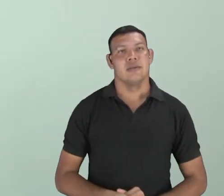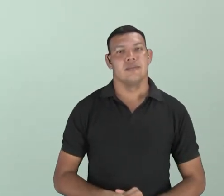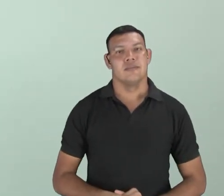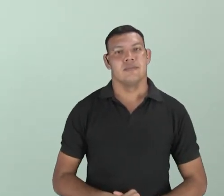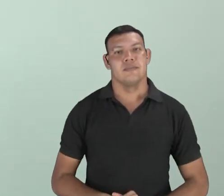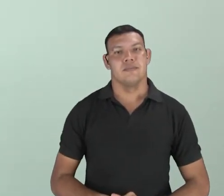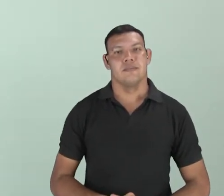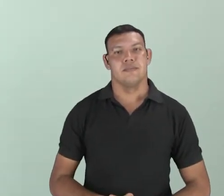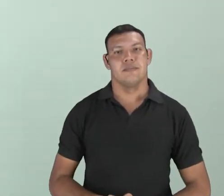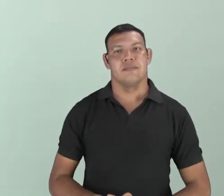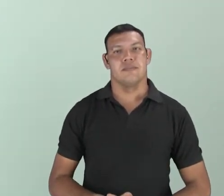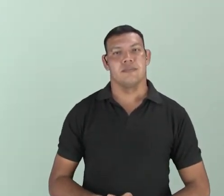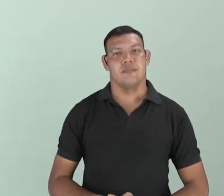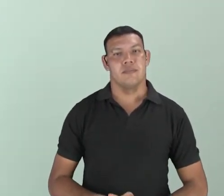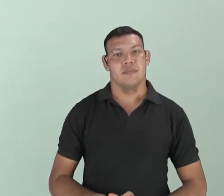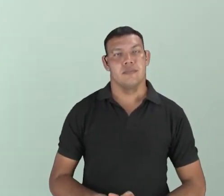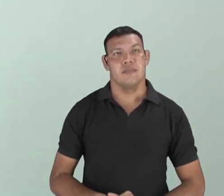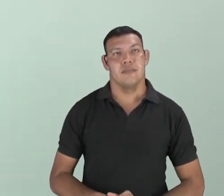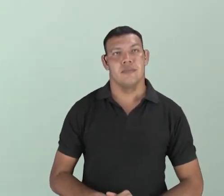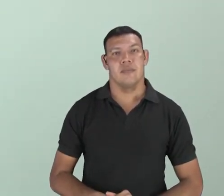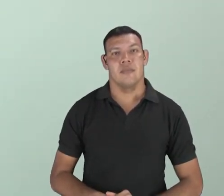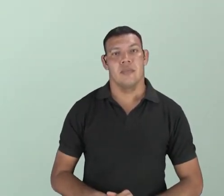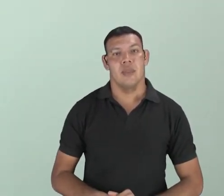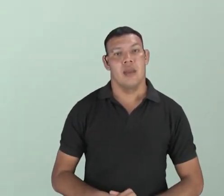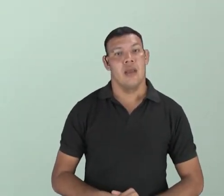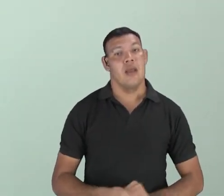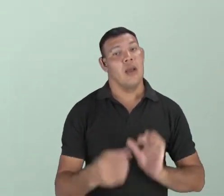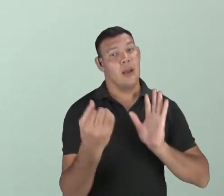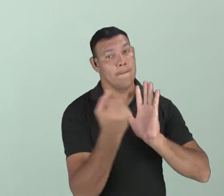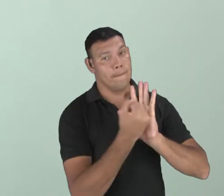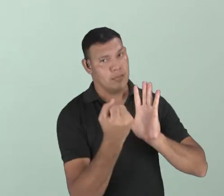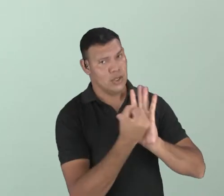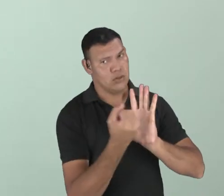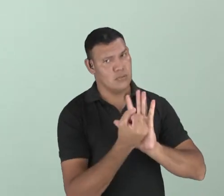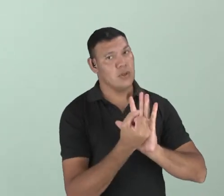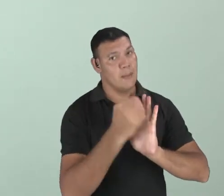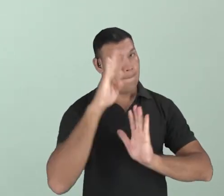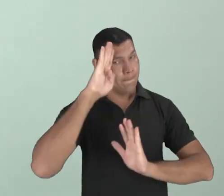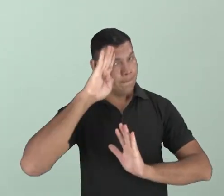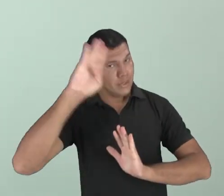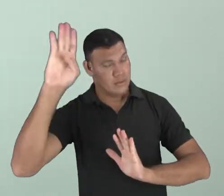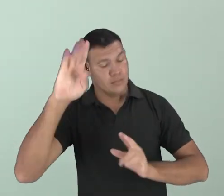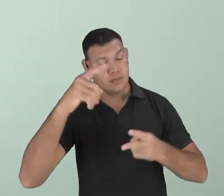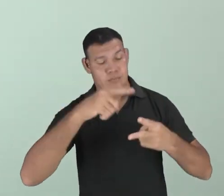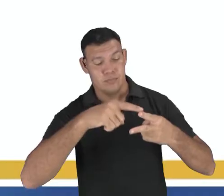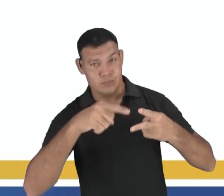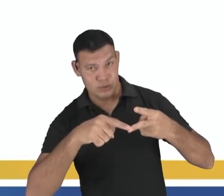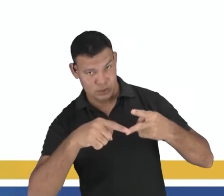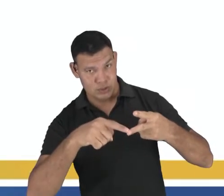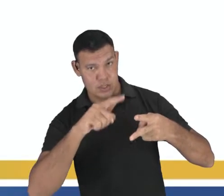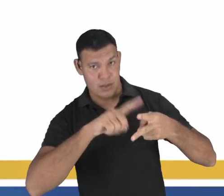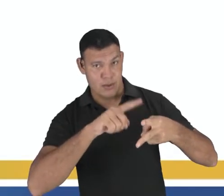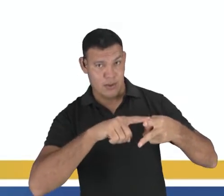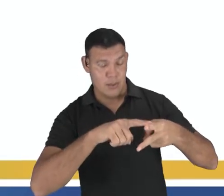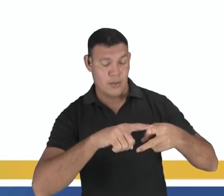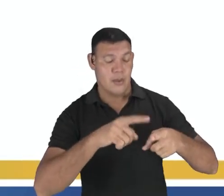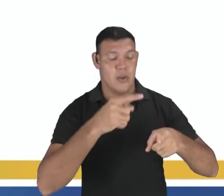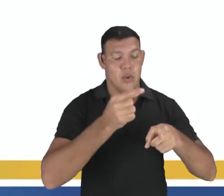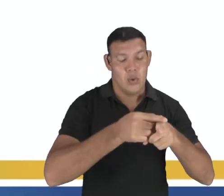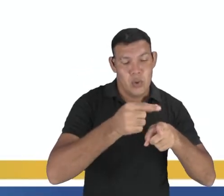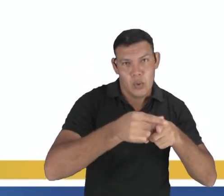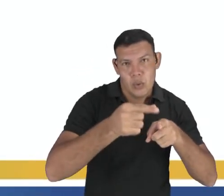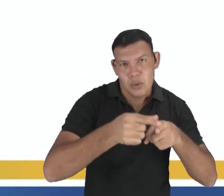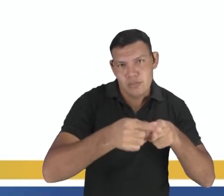lá. Os dois fatores que marcam essa variação regional é o quê? O primeiro fonético, que são chamados os